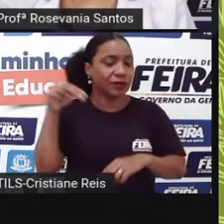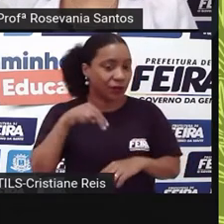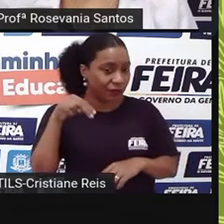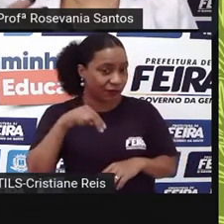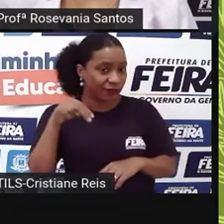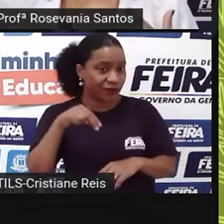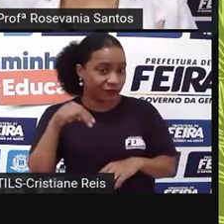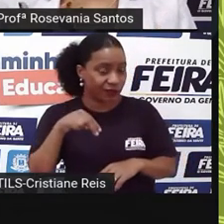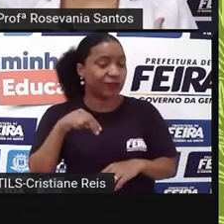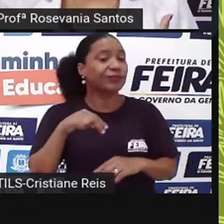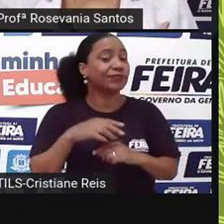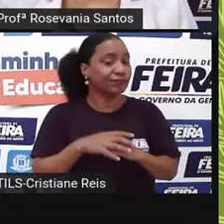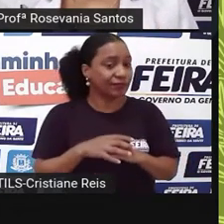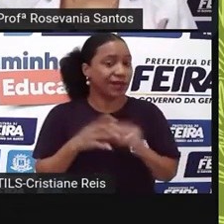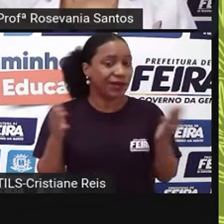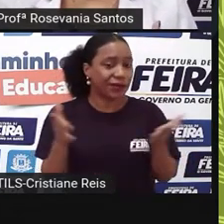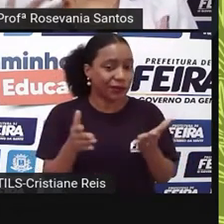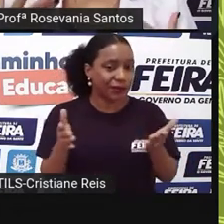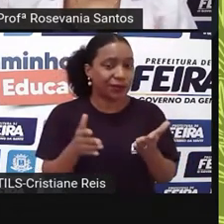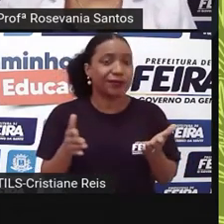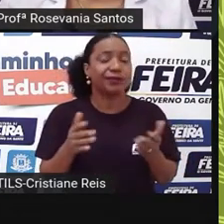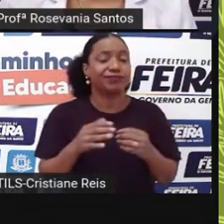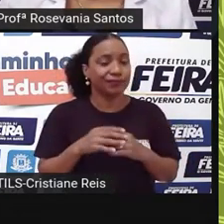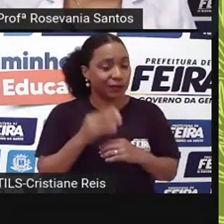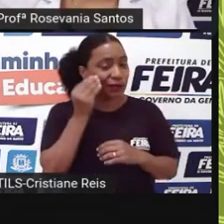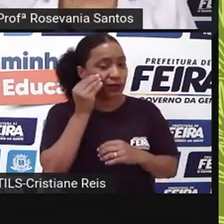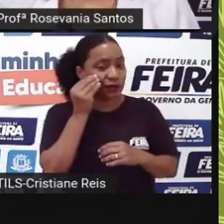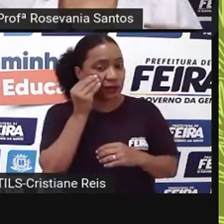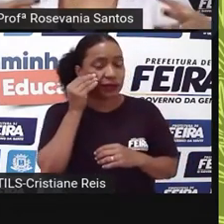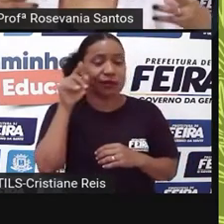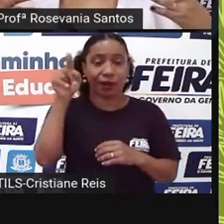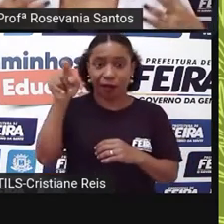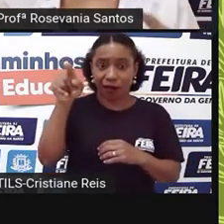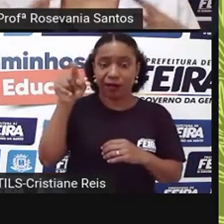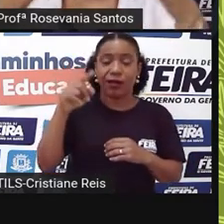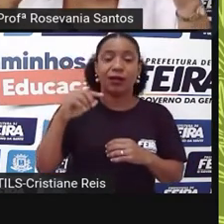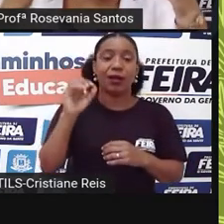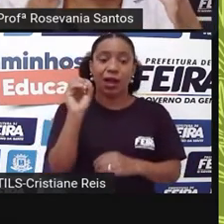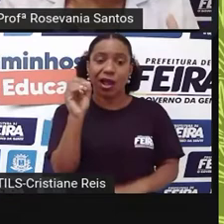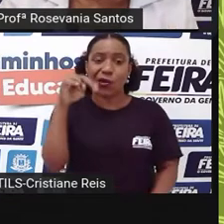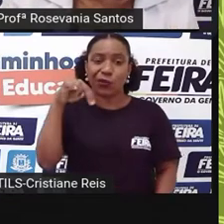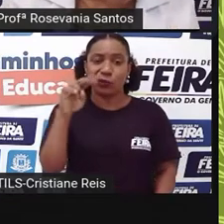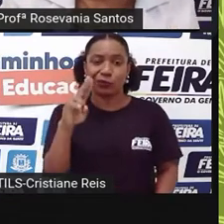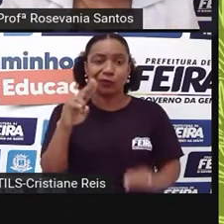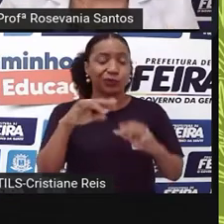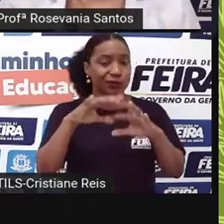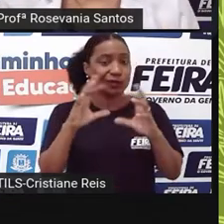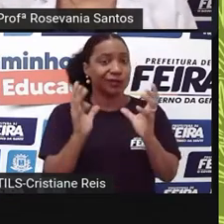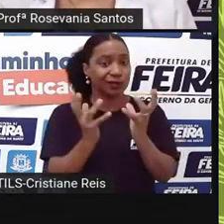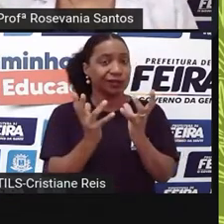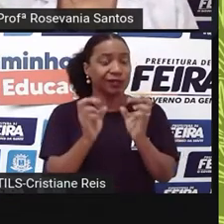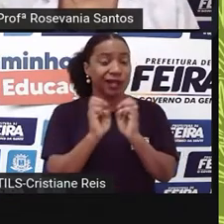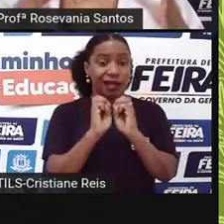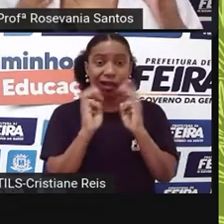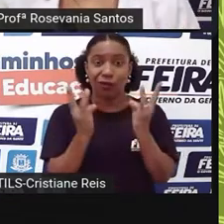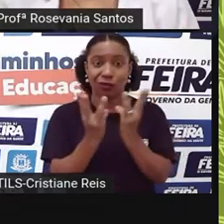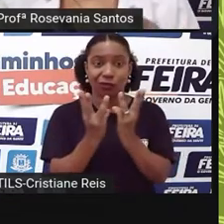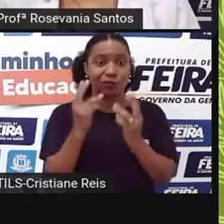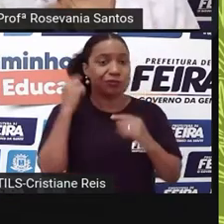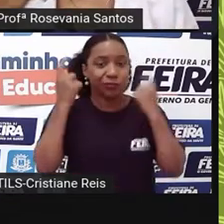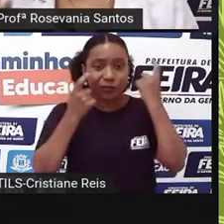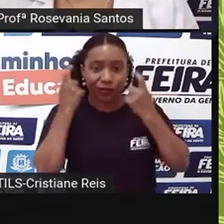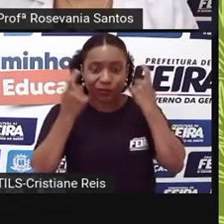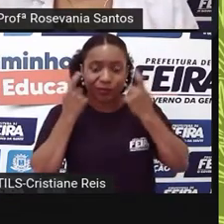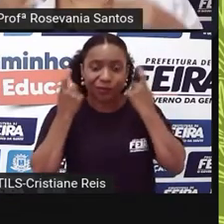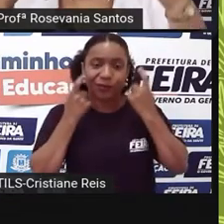novembro, tá se falando muito, né, da conferência sobre o clima. E o ponto principal disso é